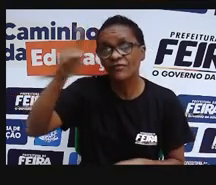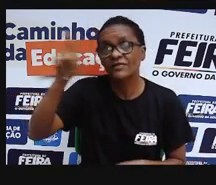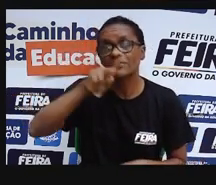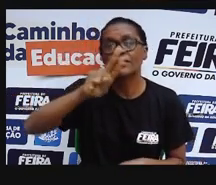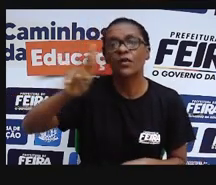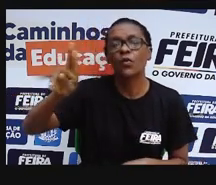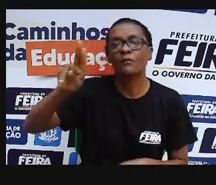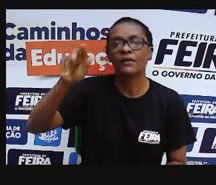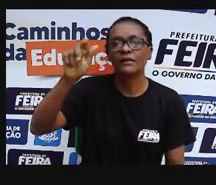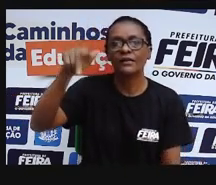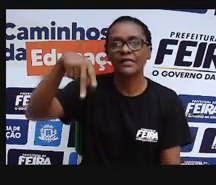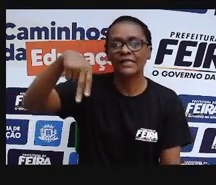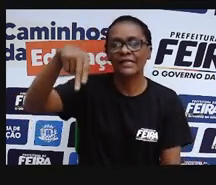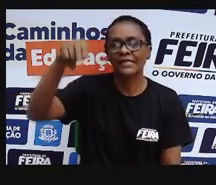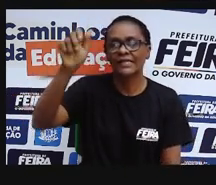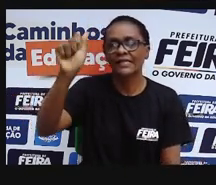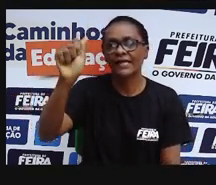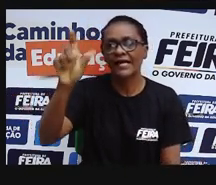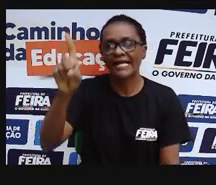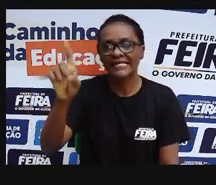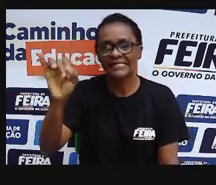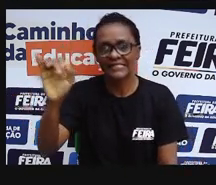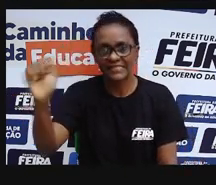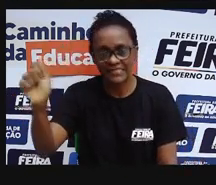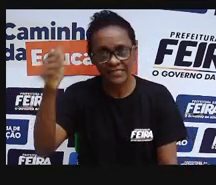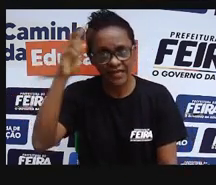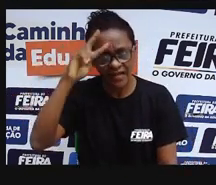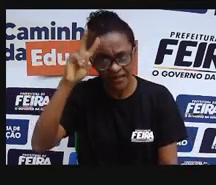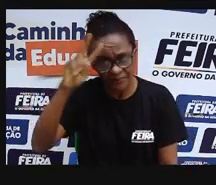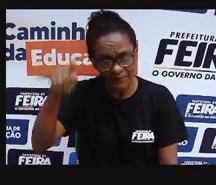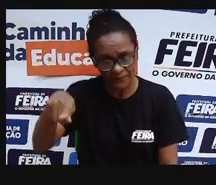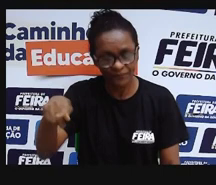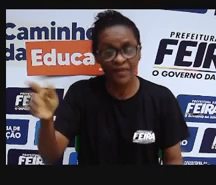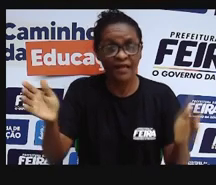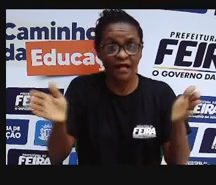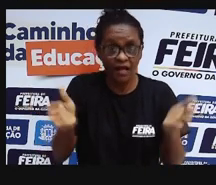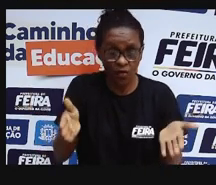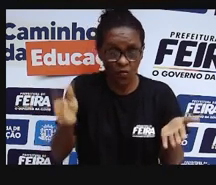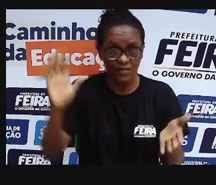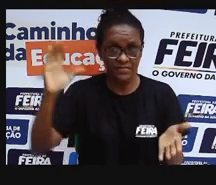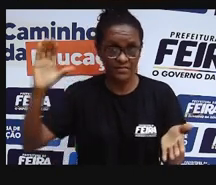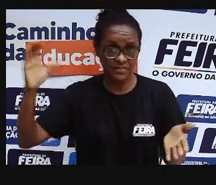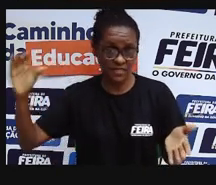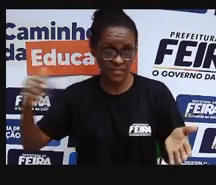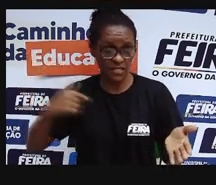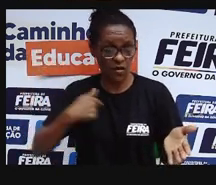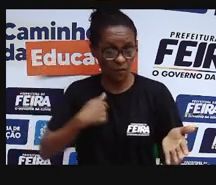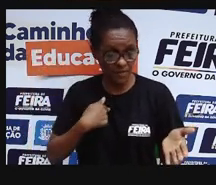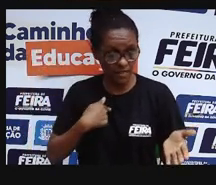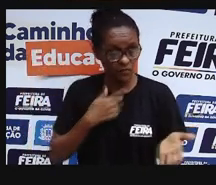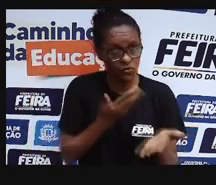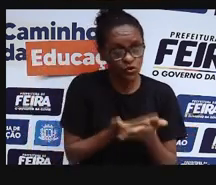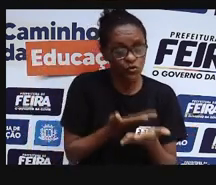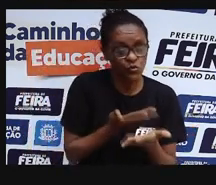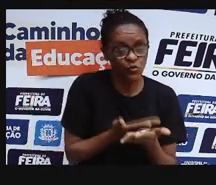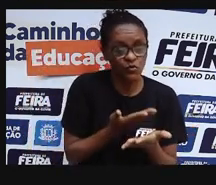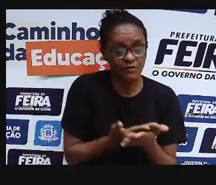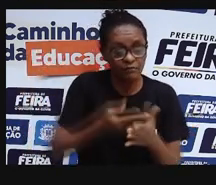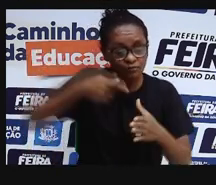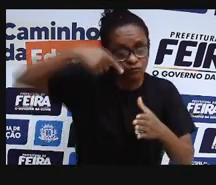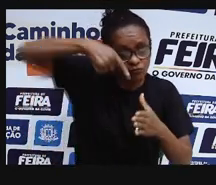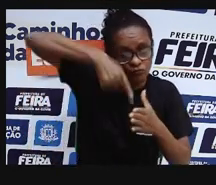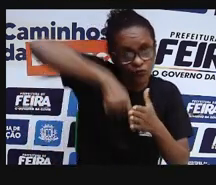e sobre o SUS. Aqui nessa aula de ciências com a Procarine, vocês vão estudar mais